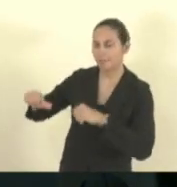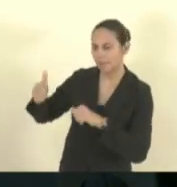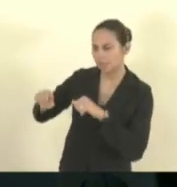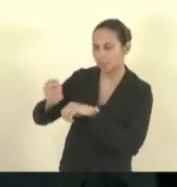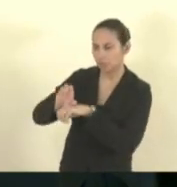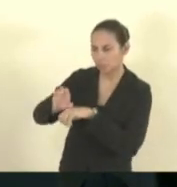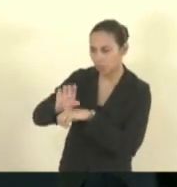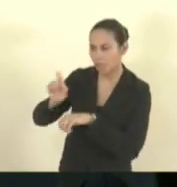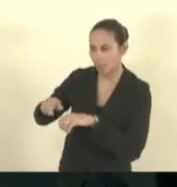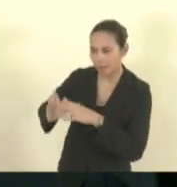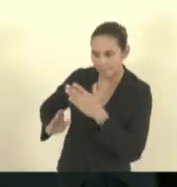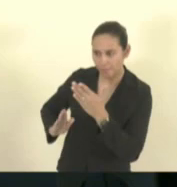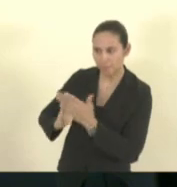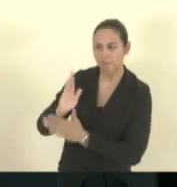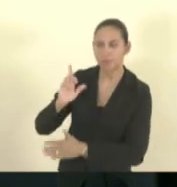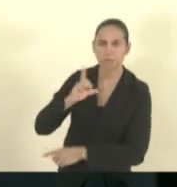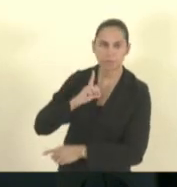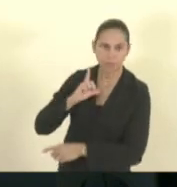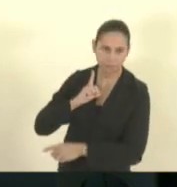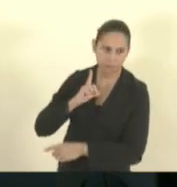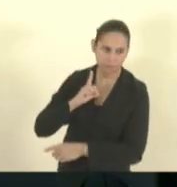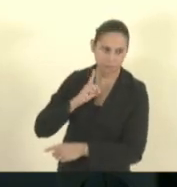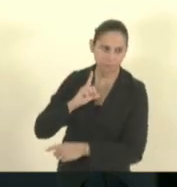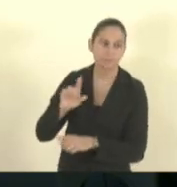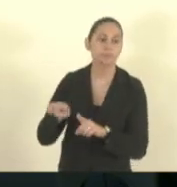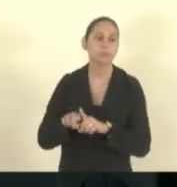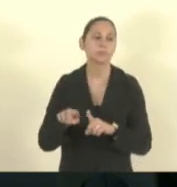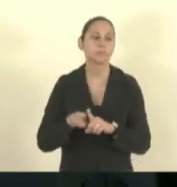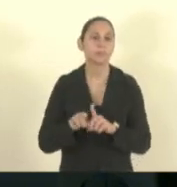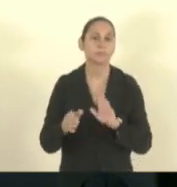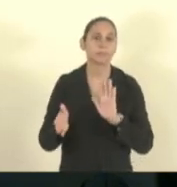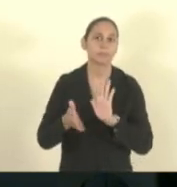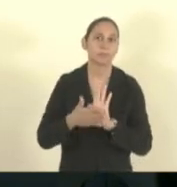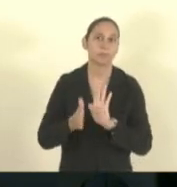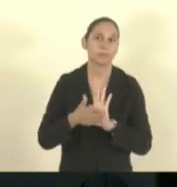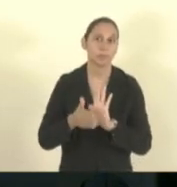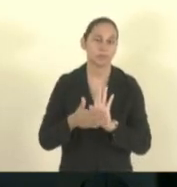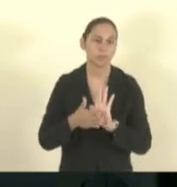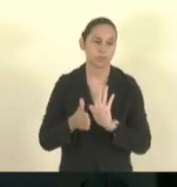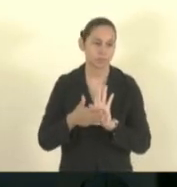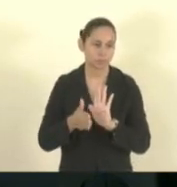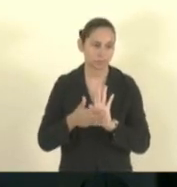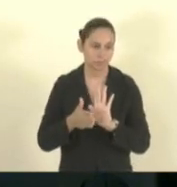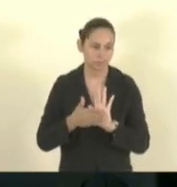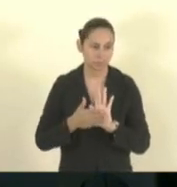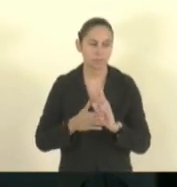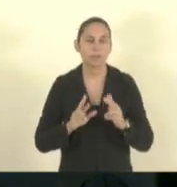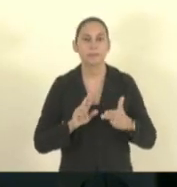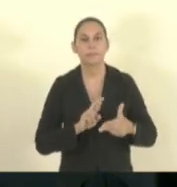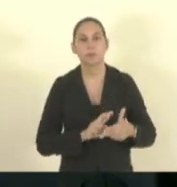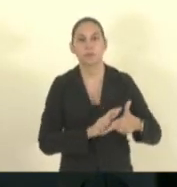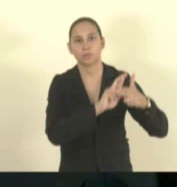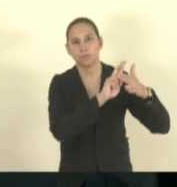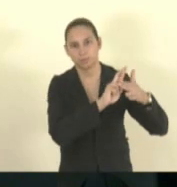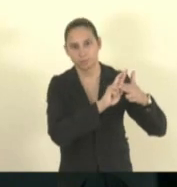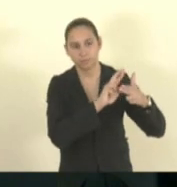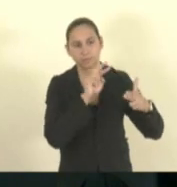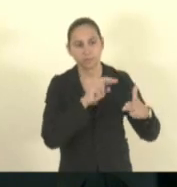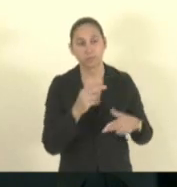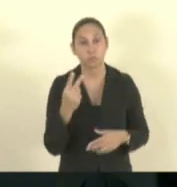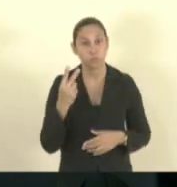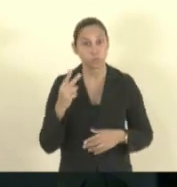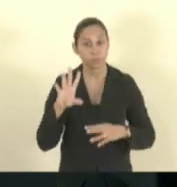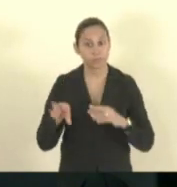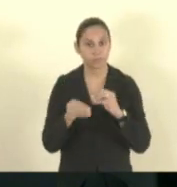aprovada, sendo que foi proposta pela Procuradoria. Duas